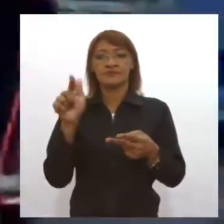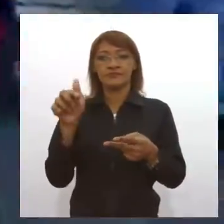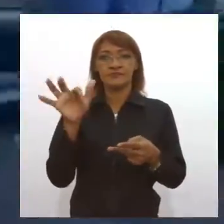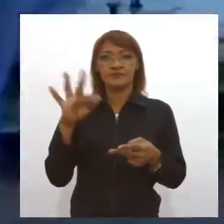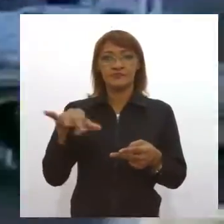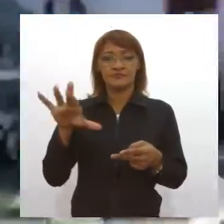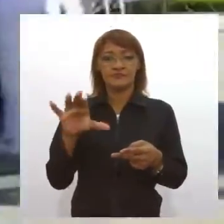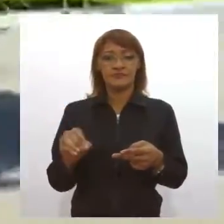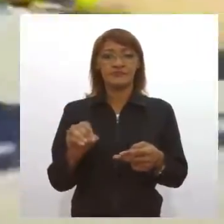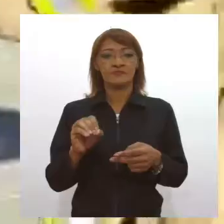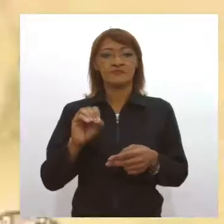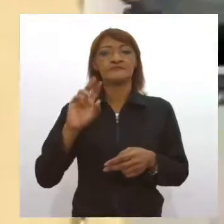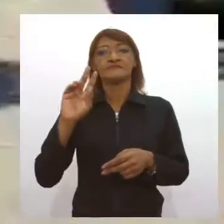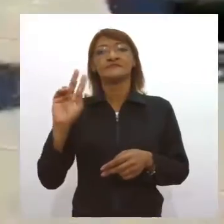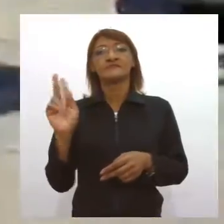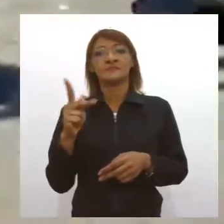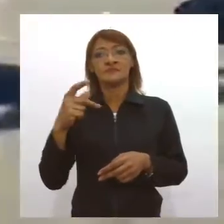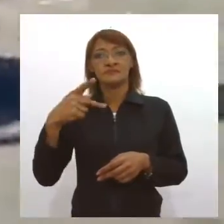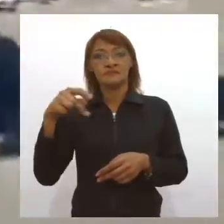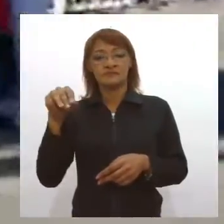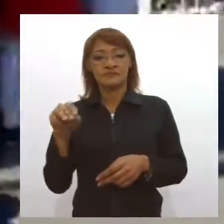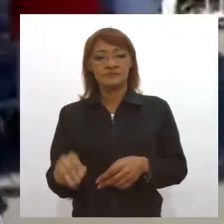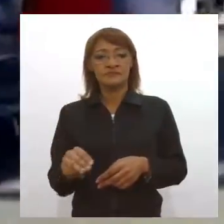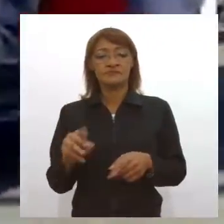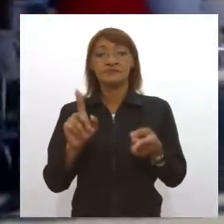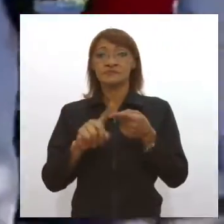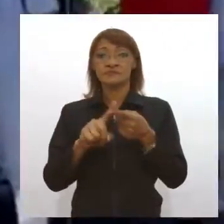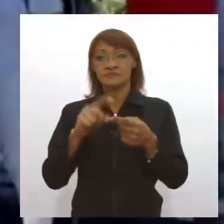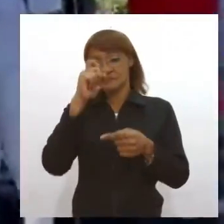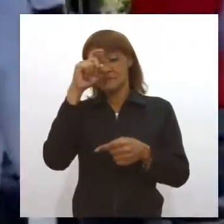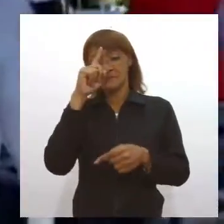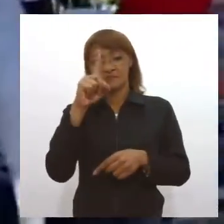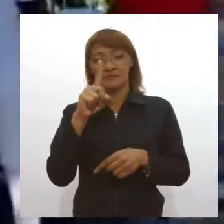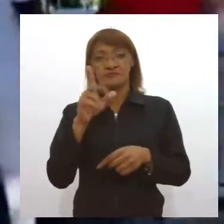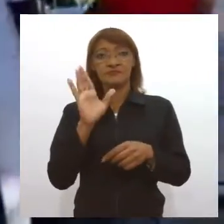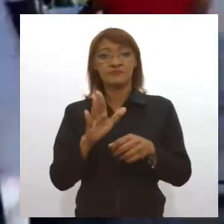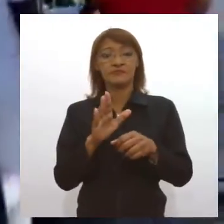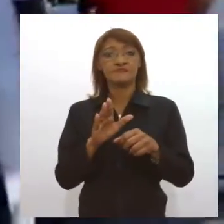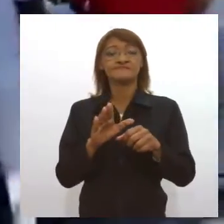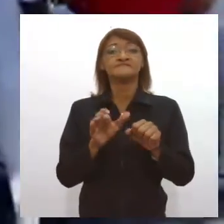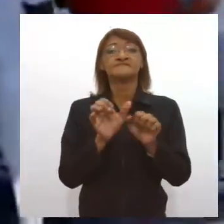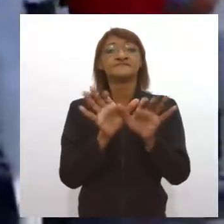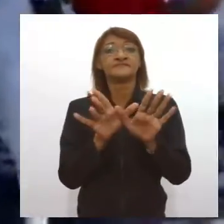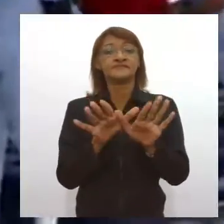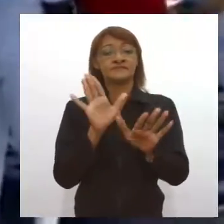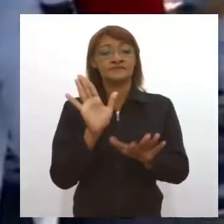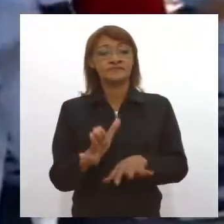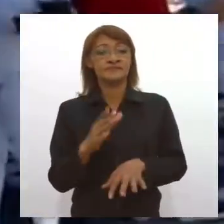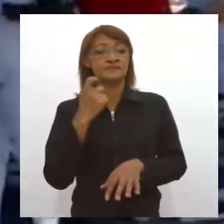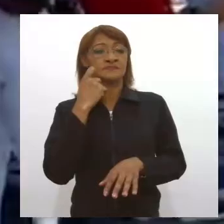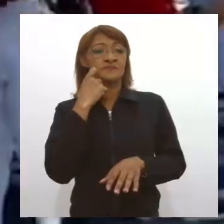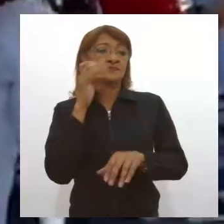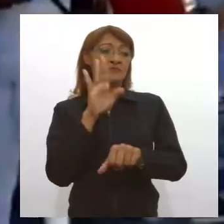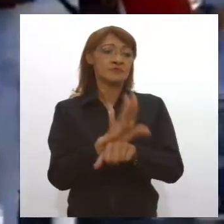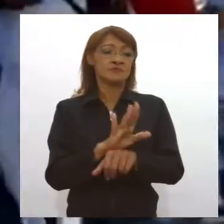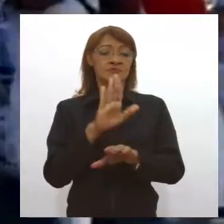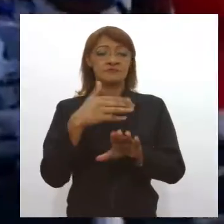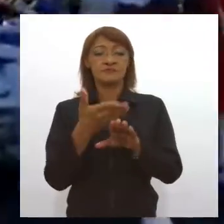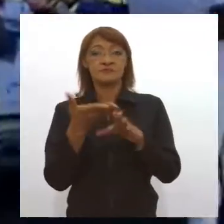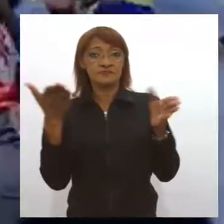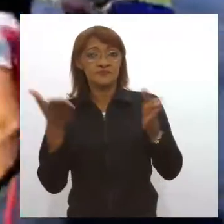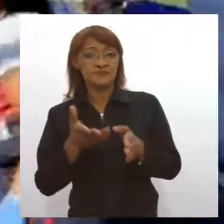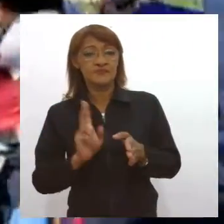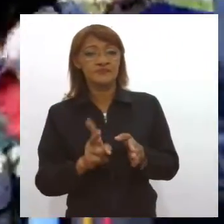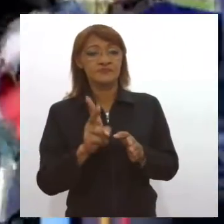Isabel e no Cirurgia. Segundo a Secretaria da Saúde de Aracaju, desde a tarde da sexta-feira, equipes realizam reparos no Nestor